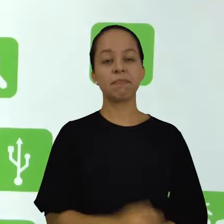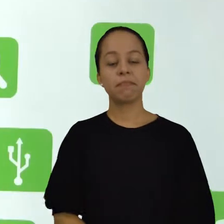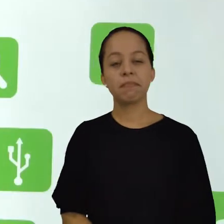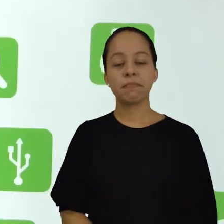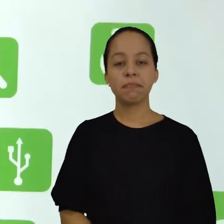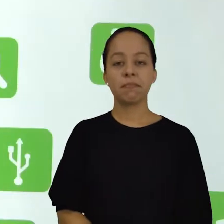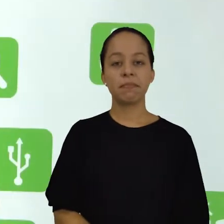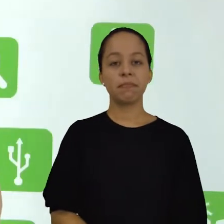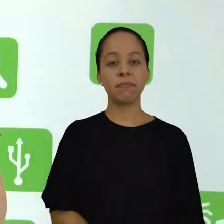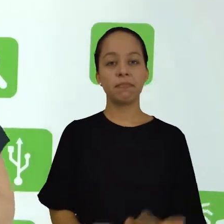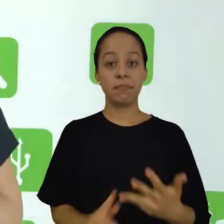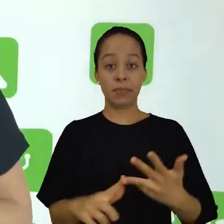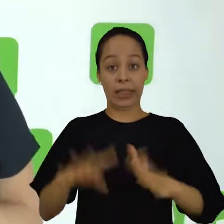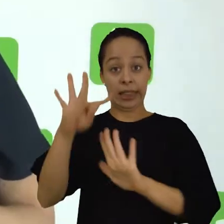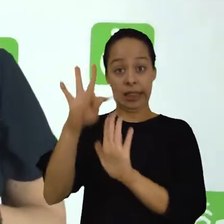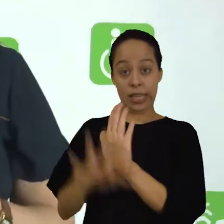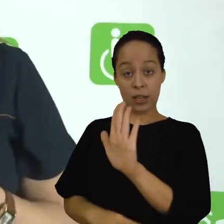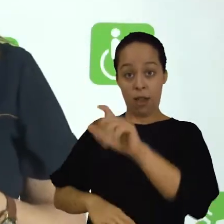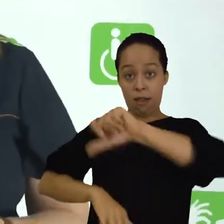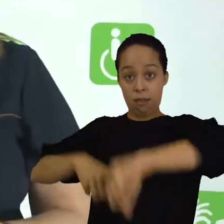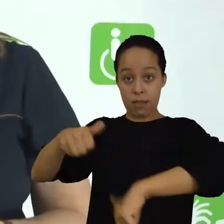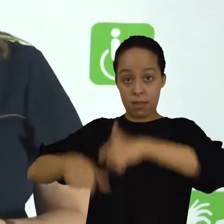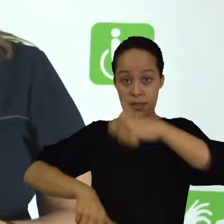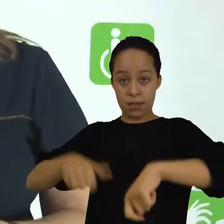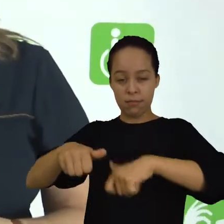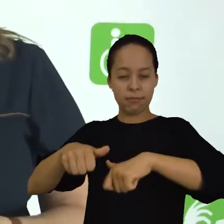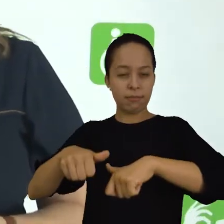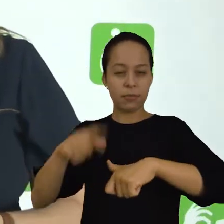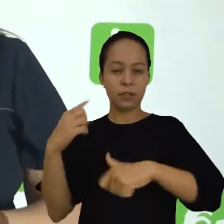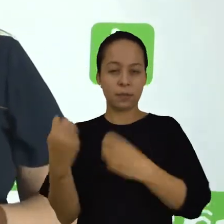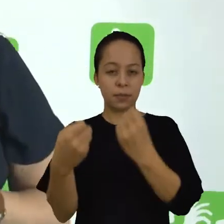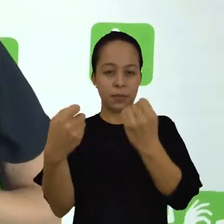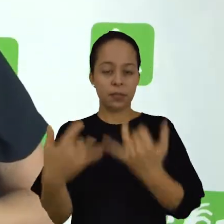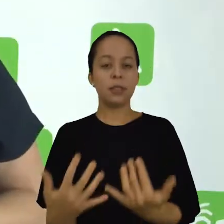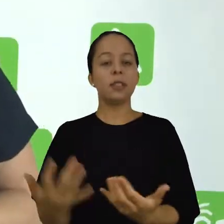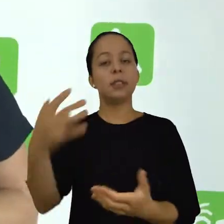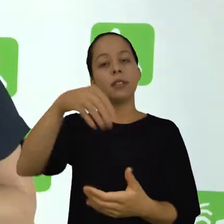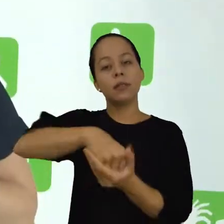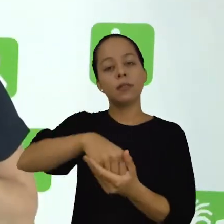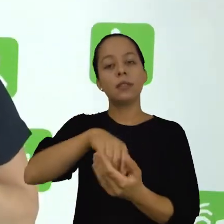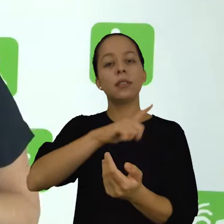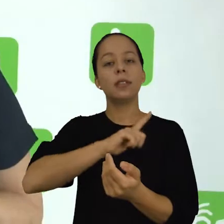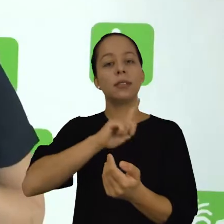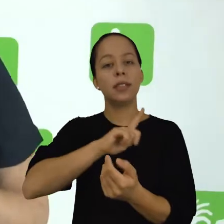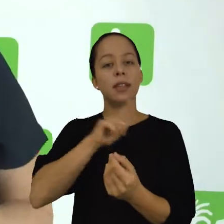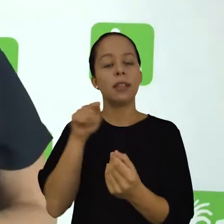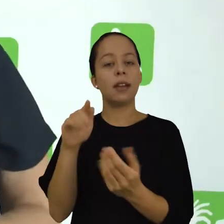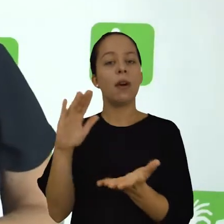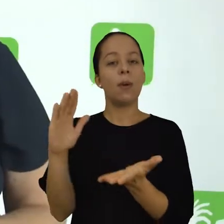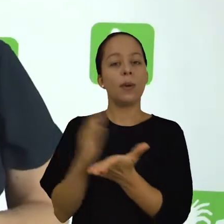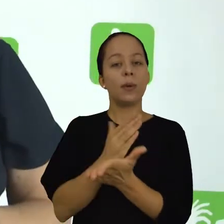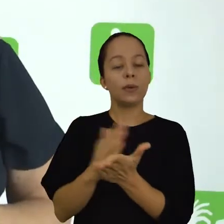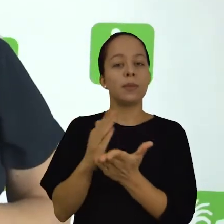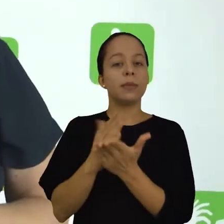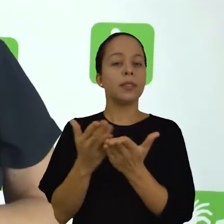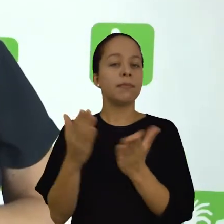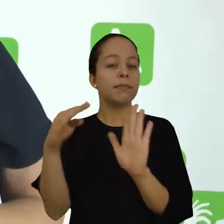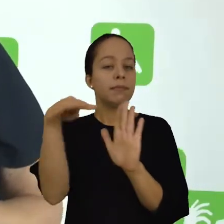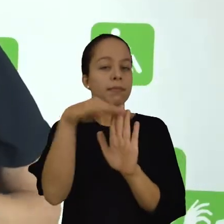Em relação à análise de um texto, existem algumas dimensões